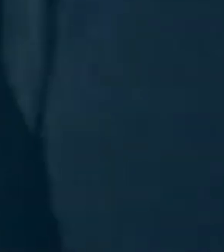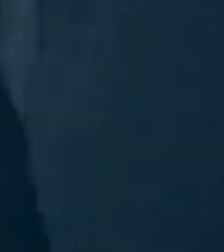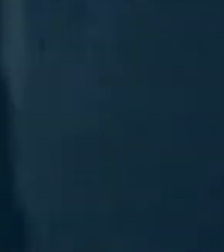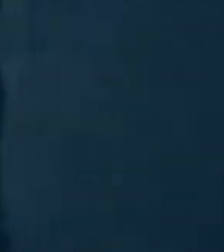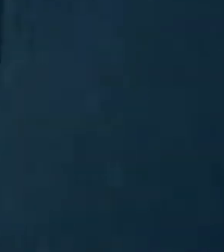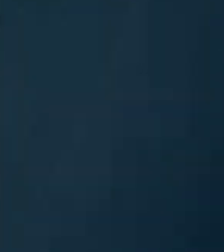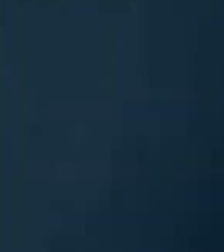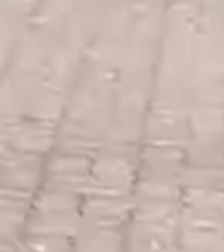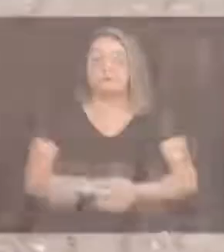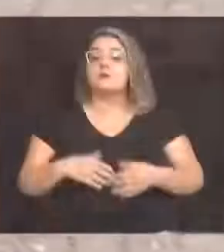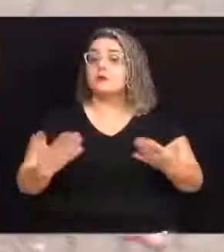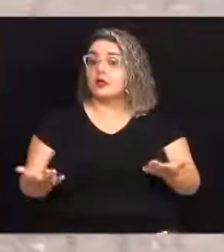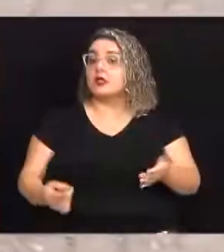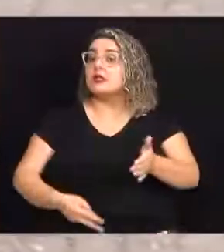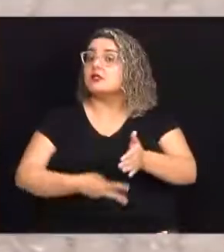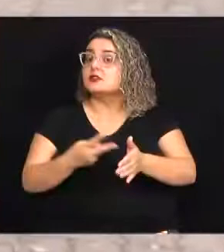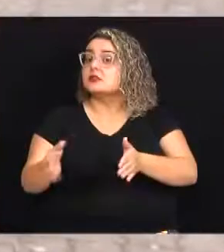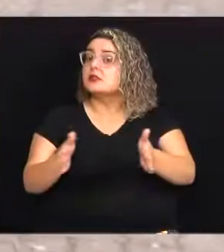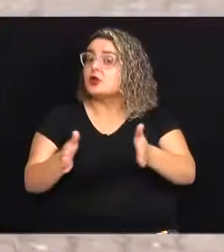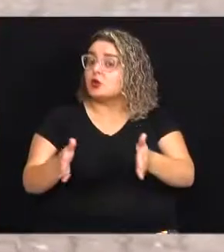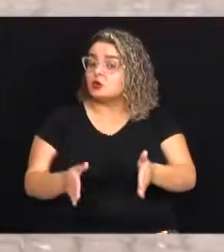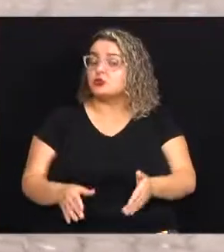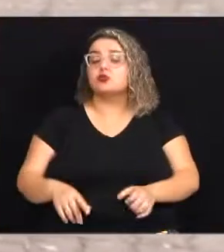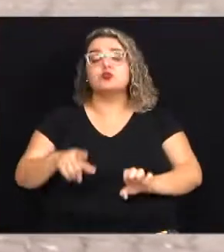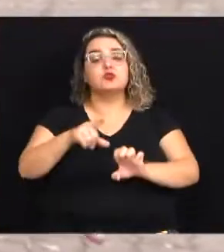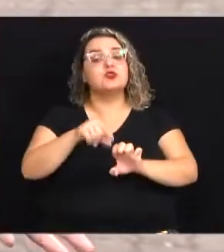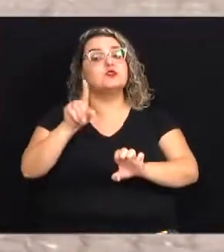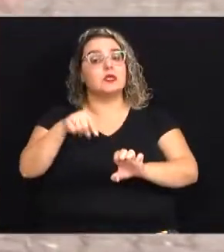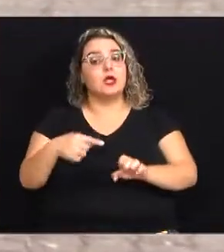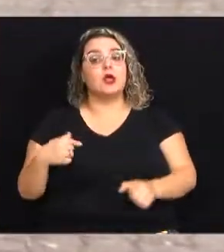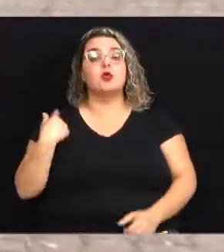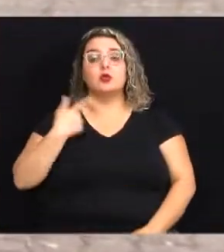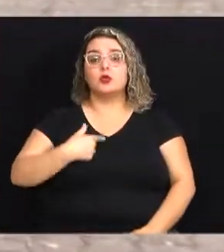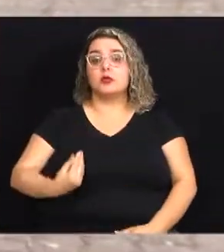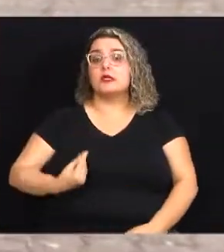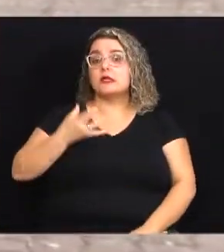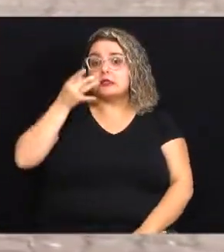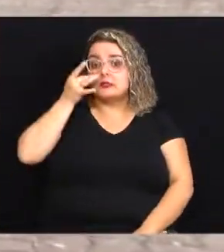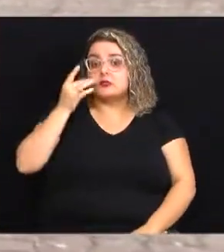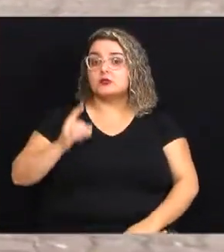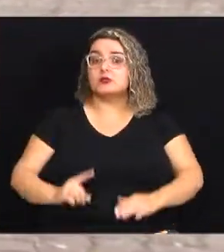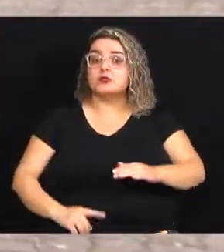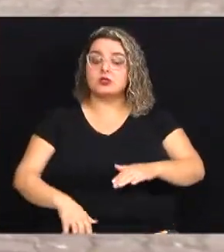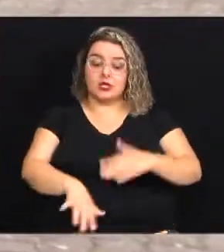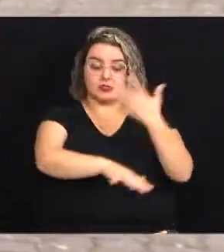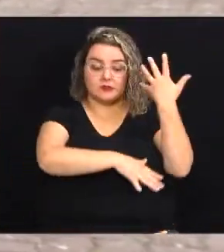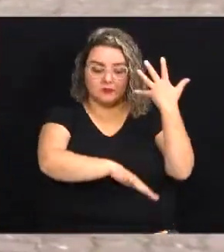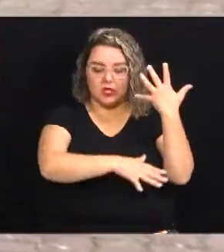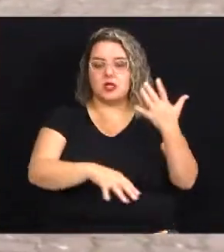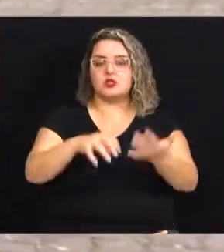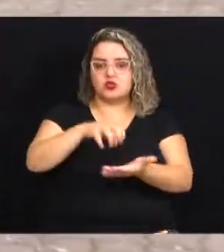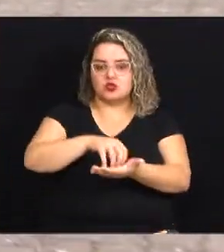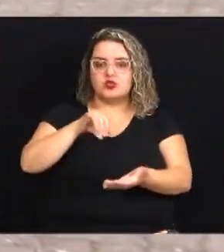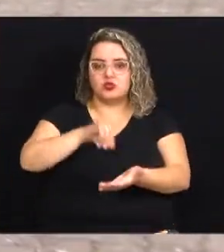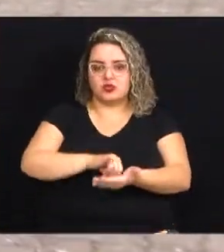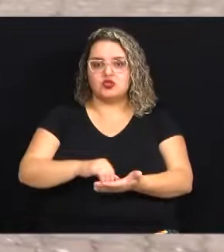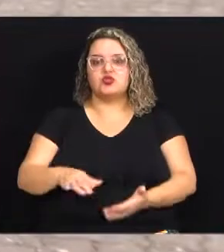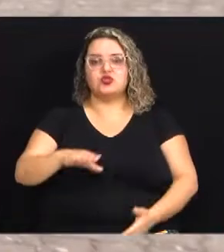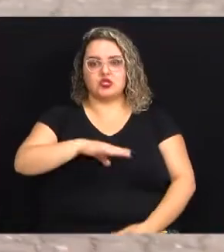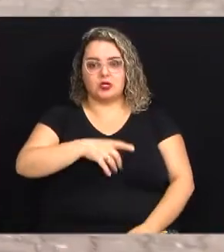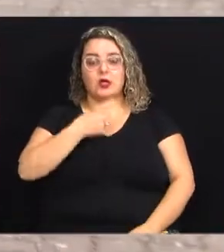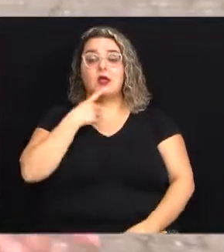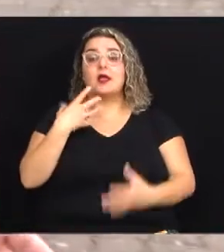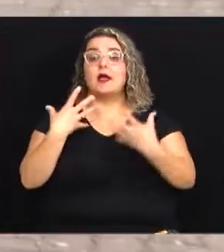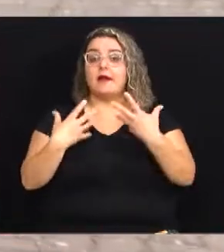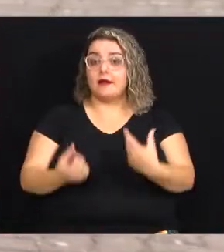E neste segundo bloco do Ser Empreendedor nós viemos até uma das praças do centro de Campinas